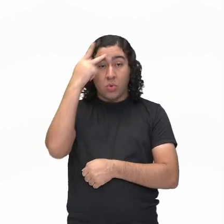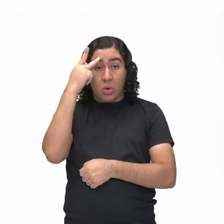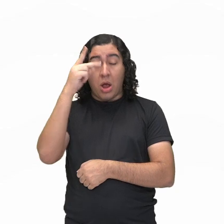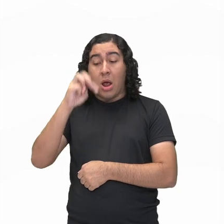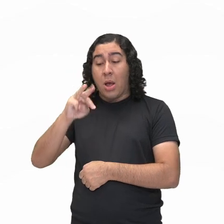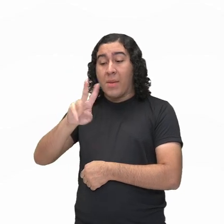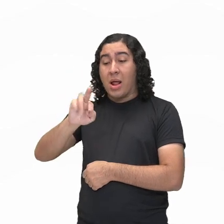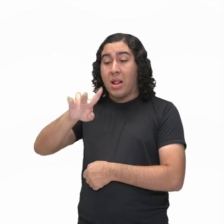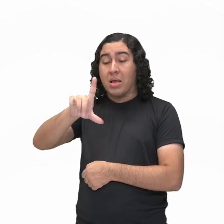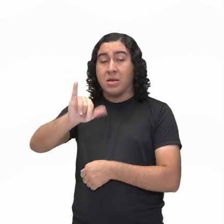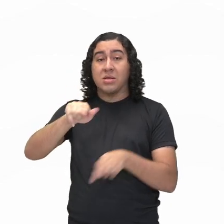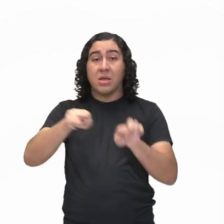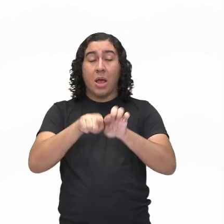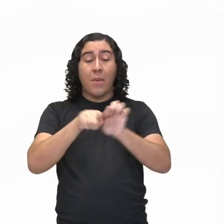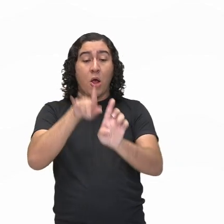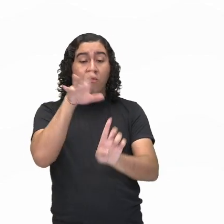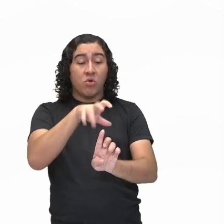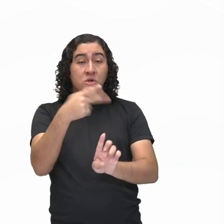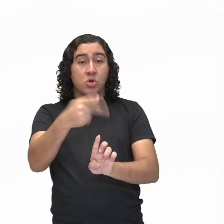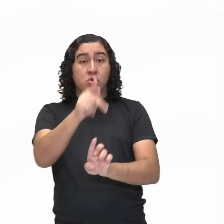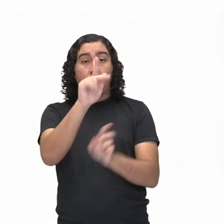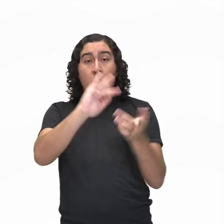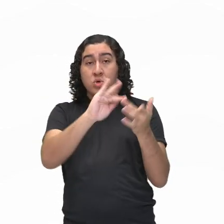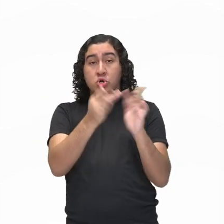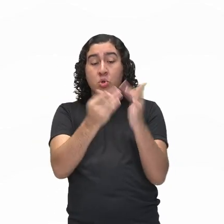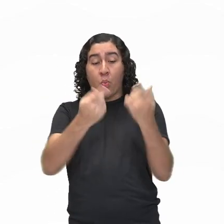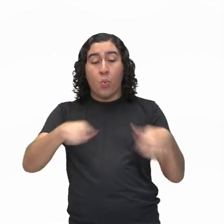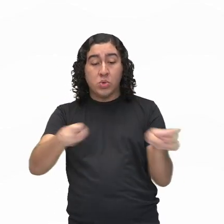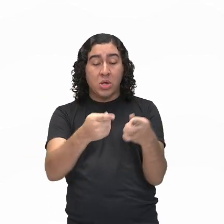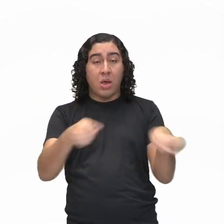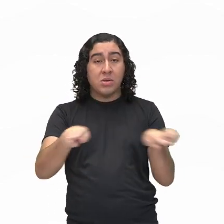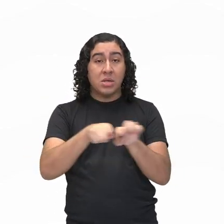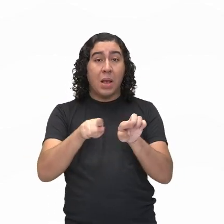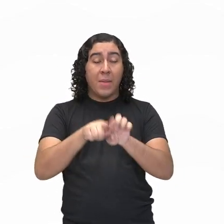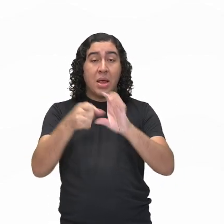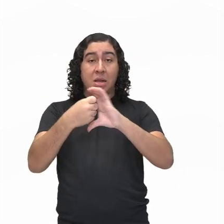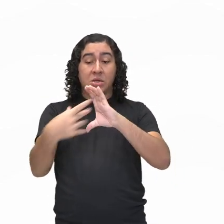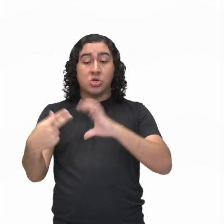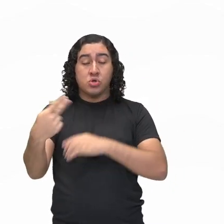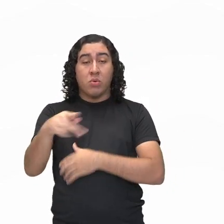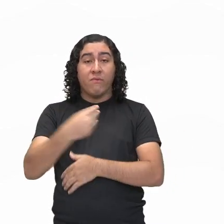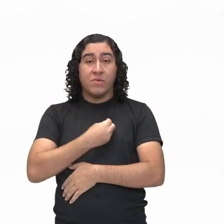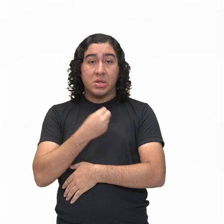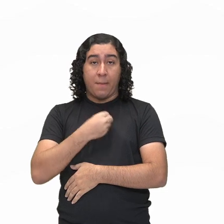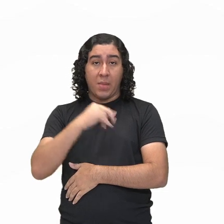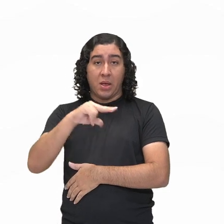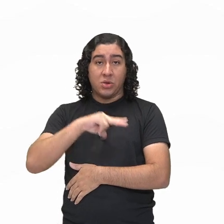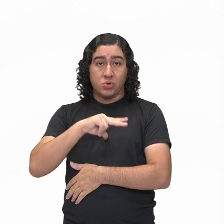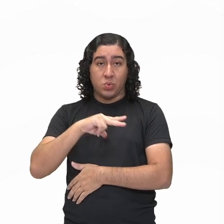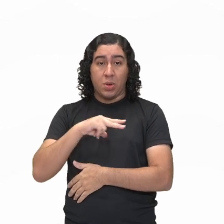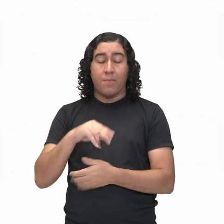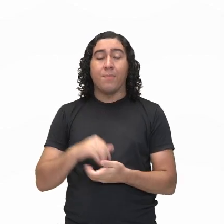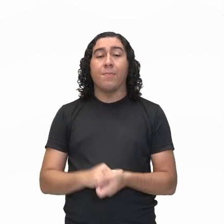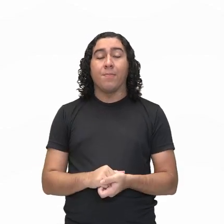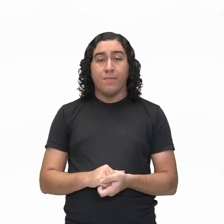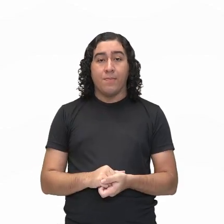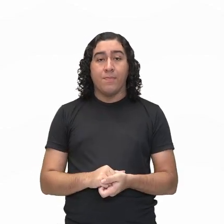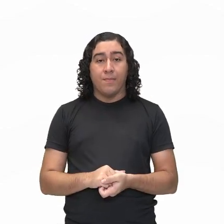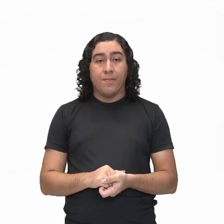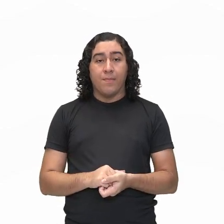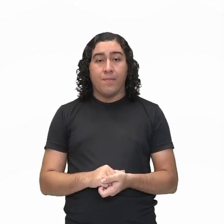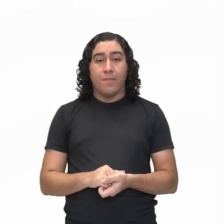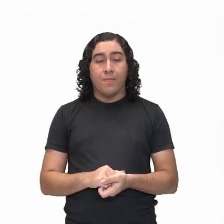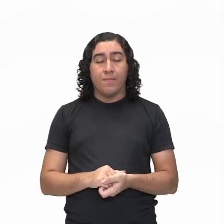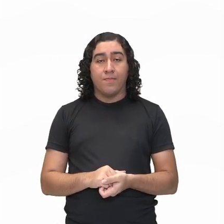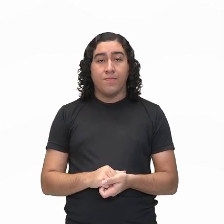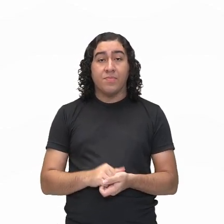mundo da música, além de momentos de sua vida particular. lá, um dos acontecimentos que deve fazer parte